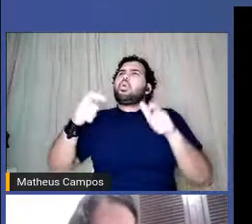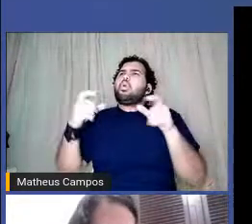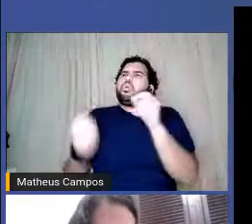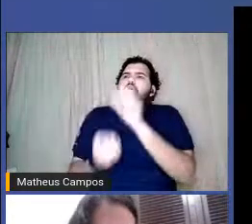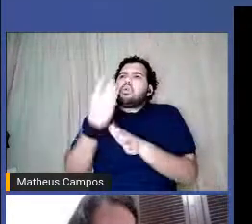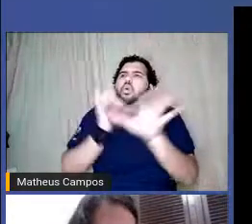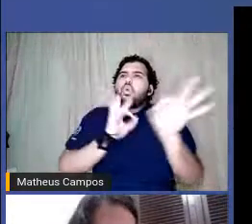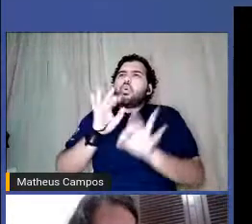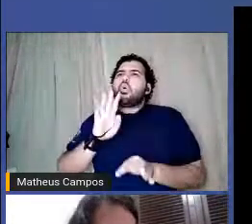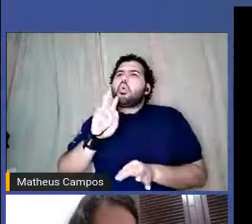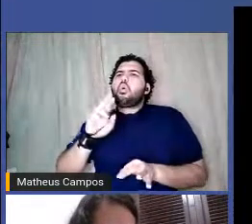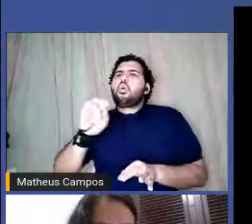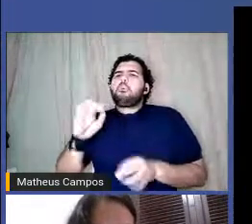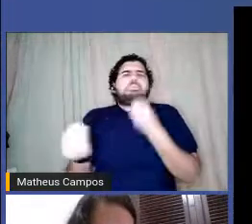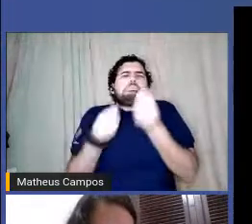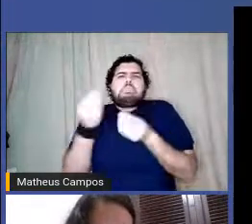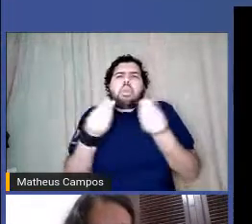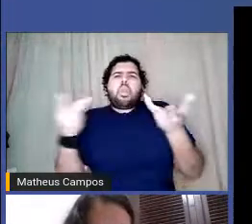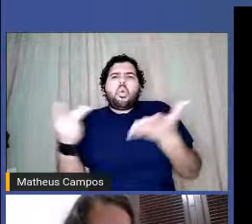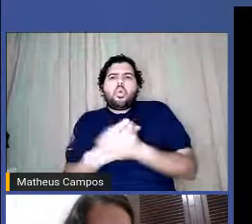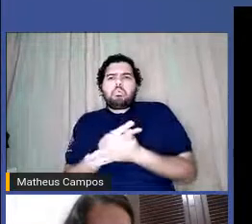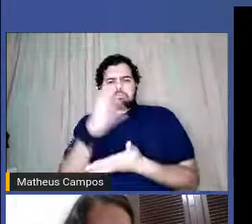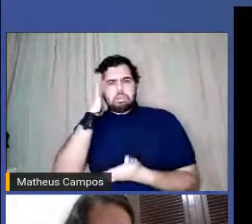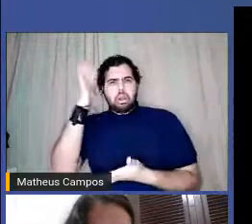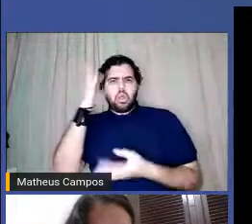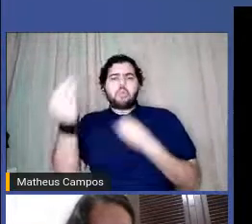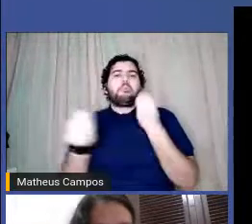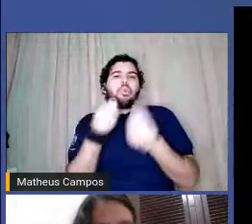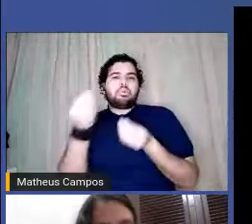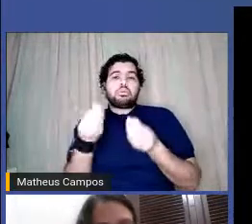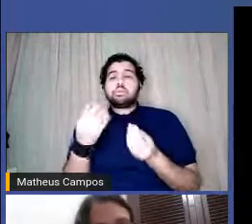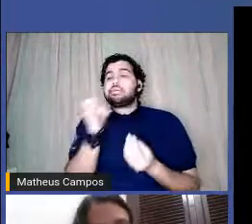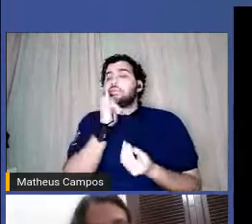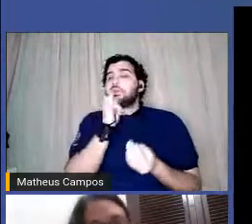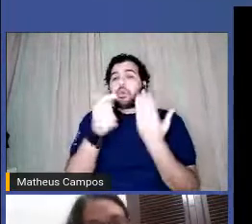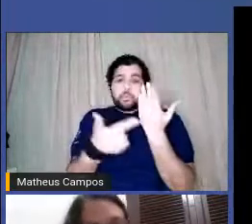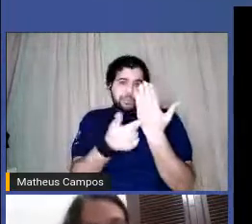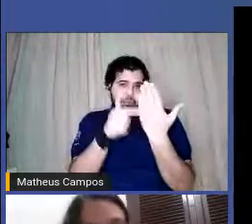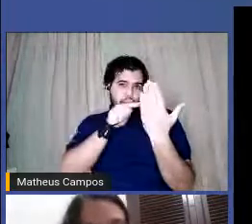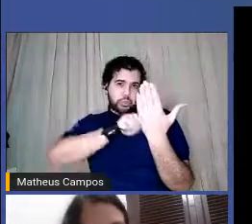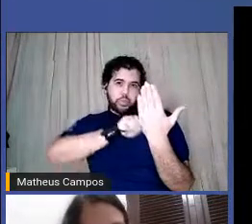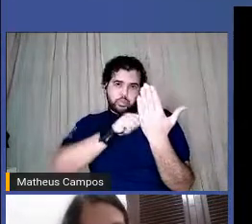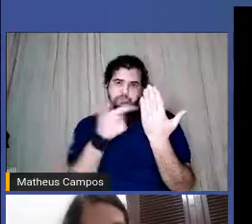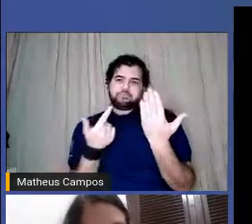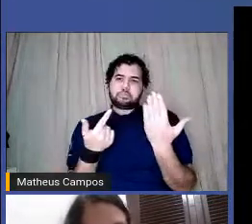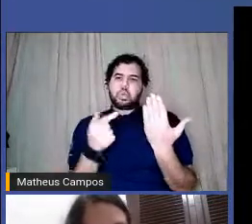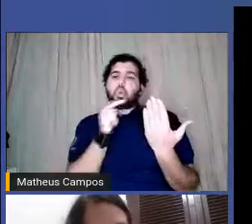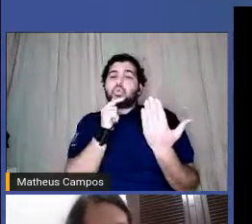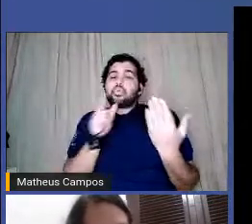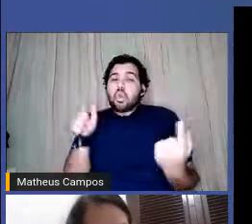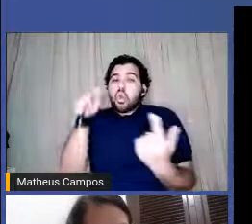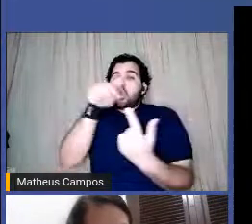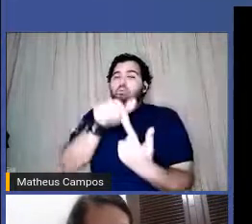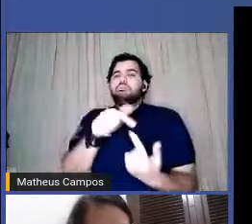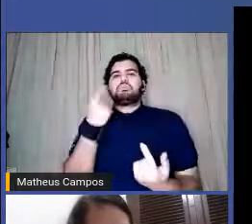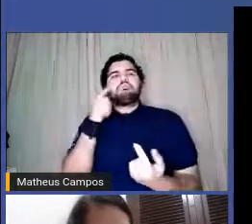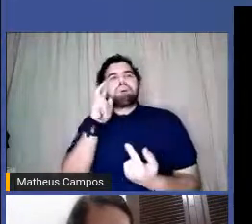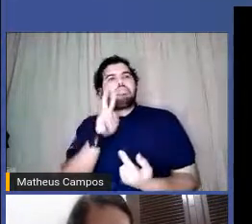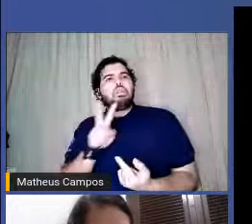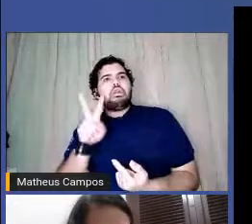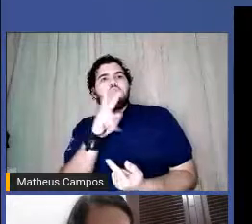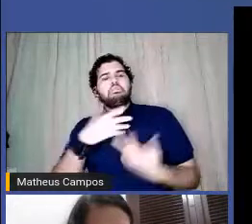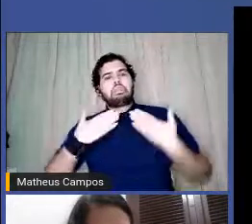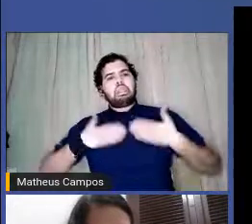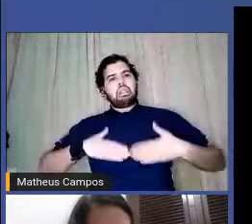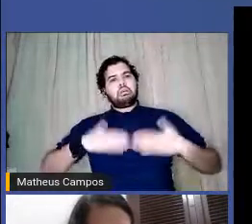onde é que vem essa ideia, né? É como uma metáfora, no sentido que você vê algo calmo por fora, mas que